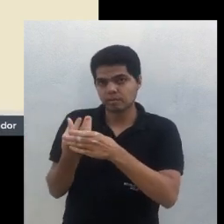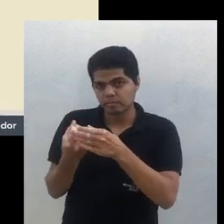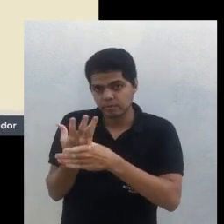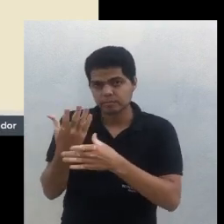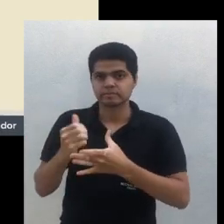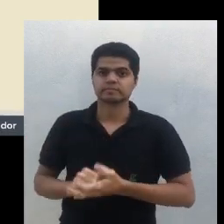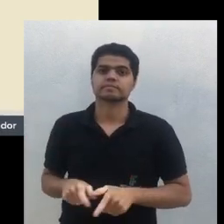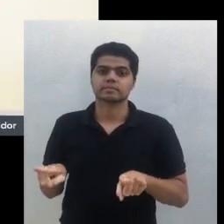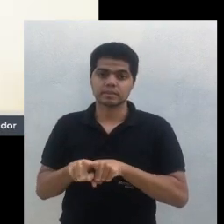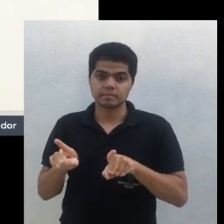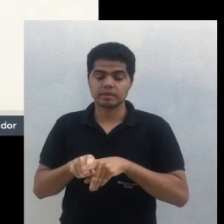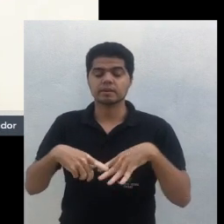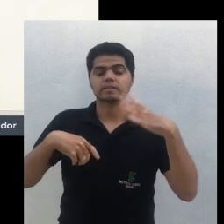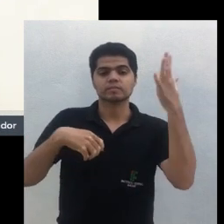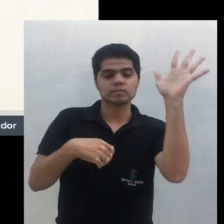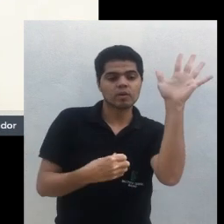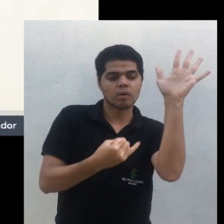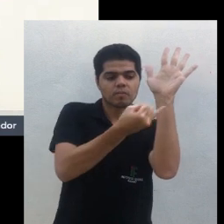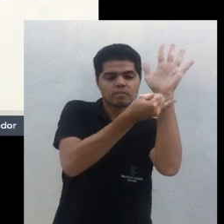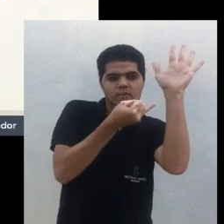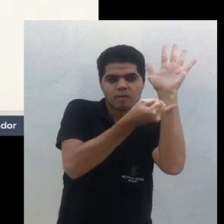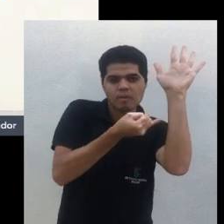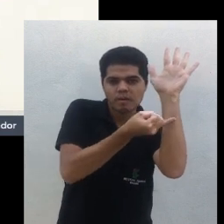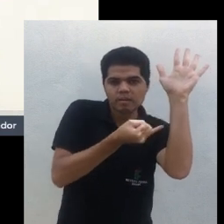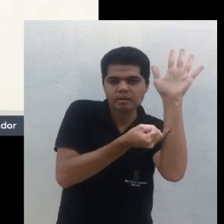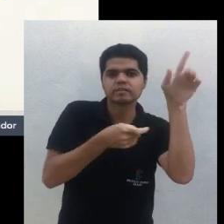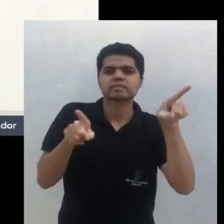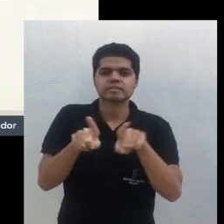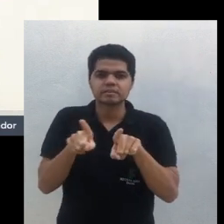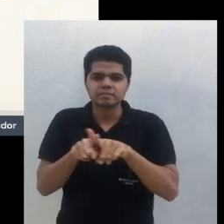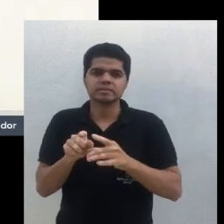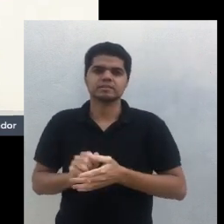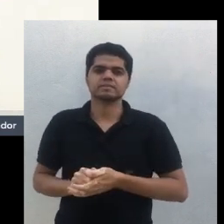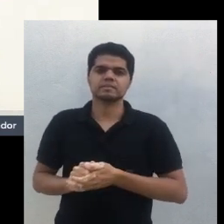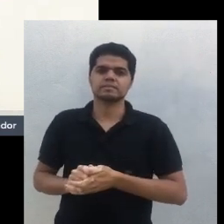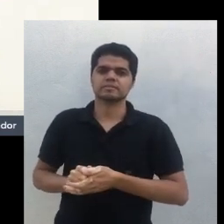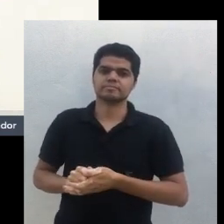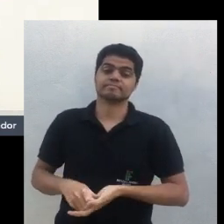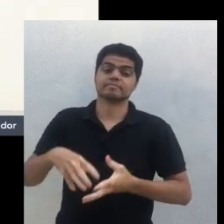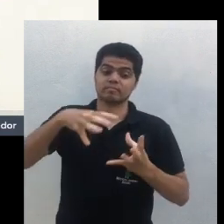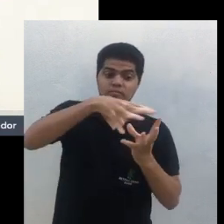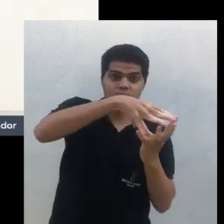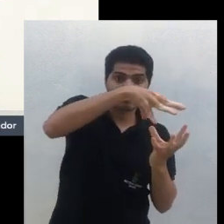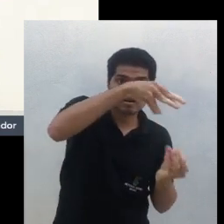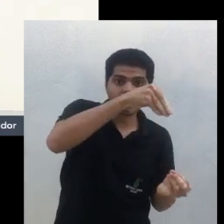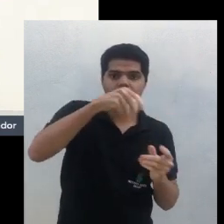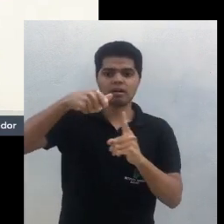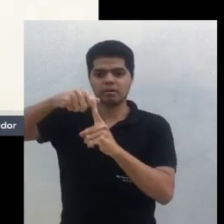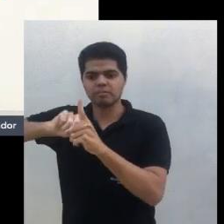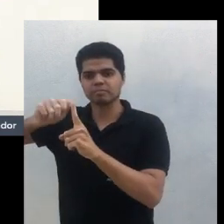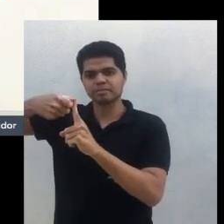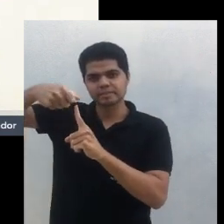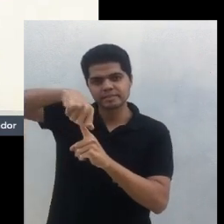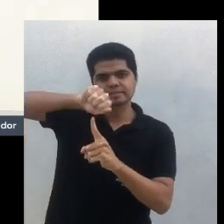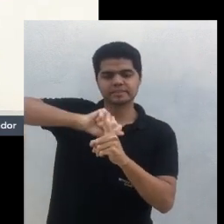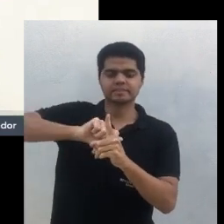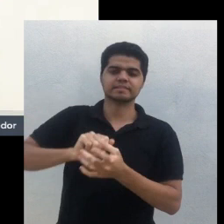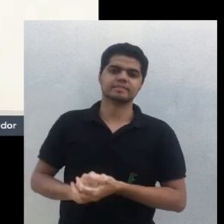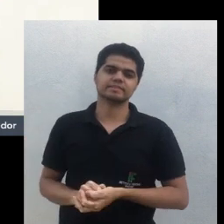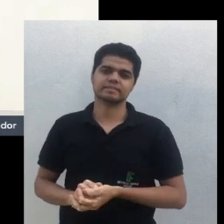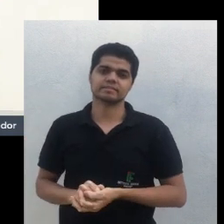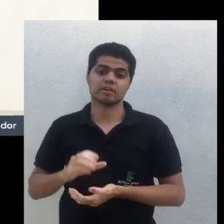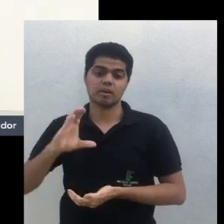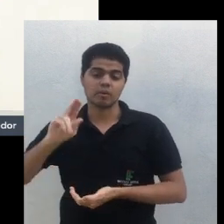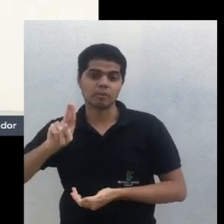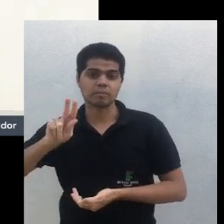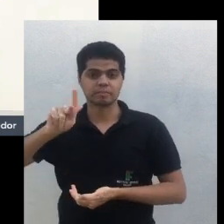vocês estão vendo eu mostrei alguns modelos a gente não tem regras então aí agora vem o manejo da agrofloresta então esse manejo é